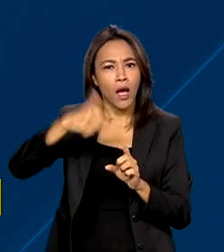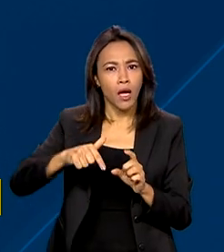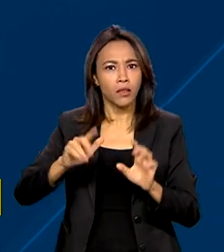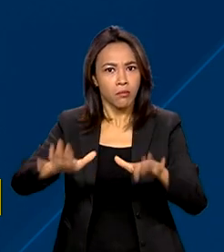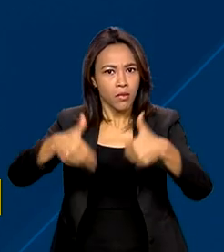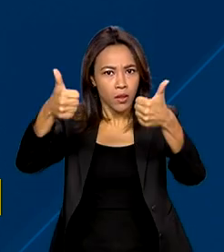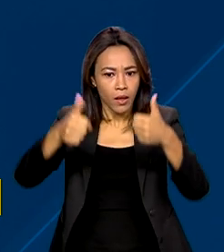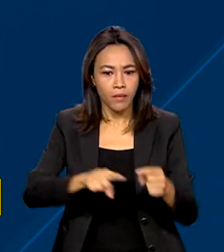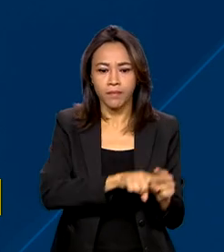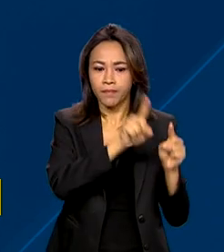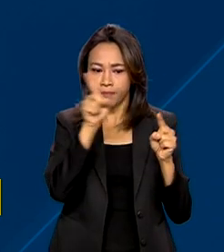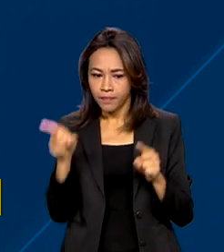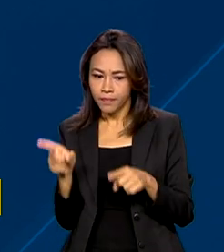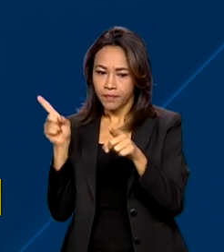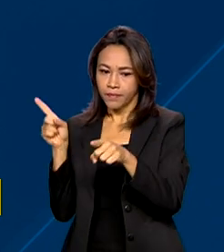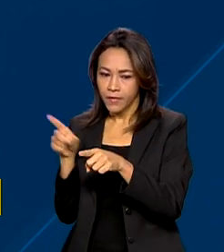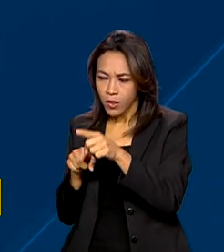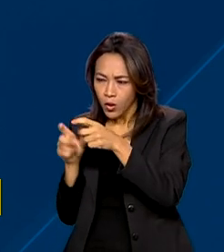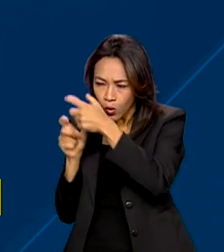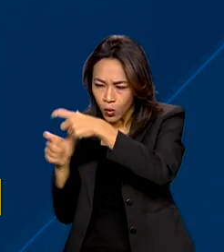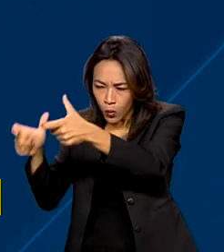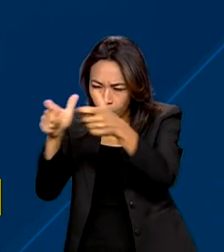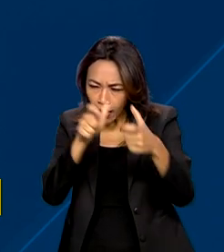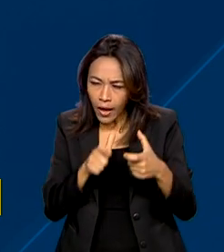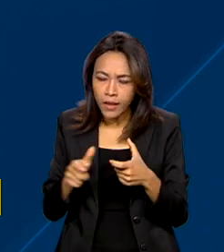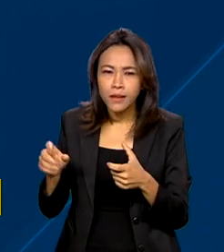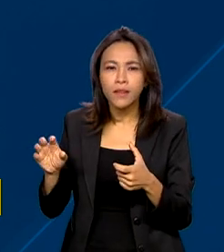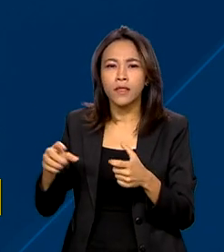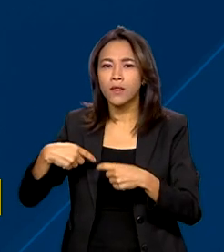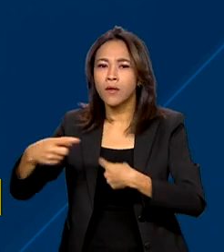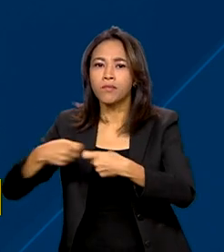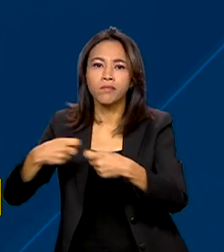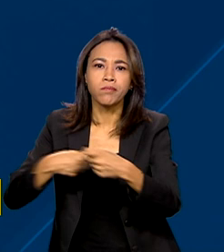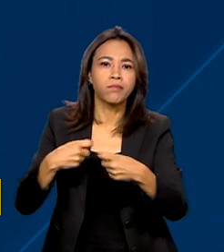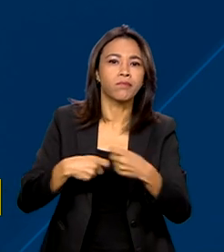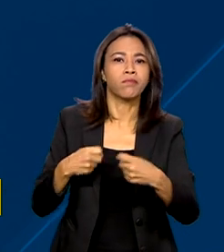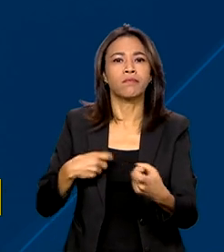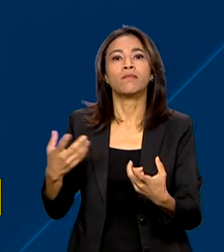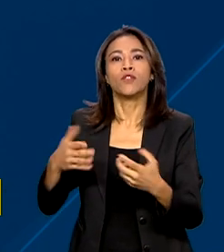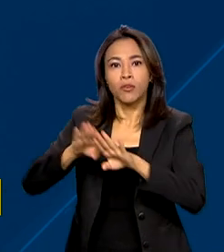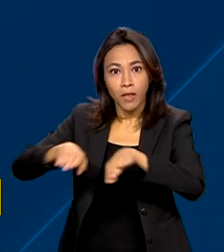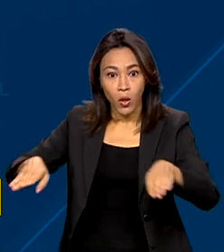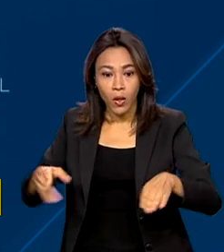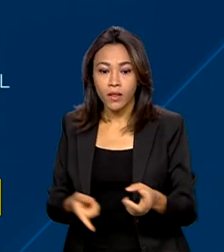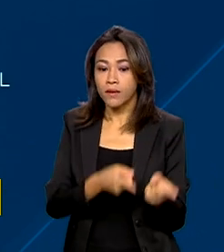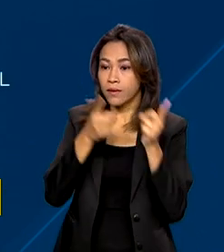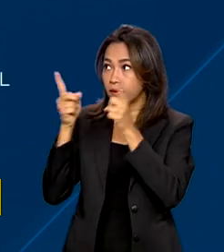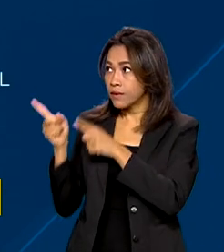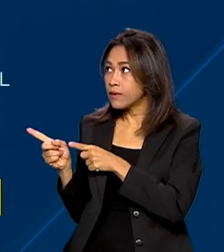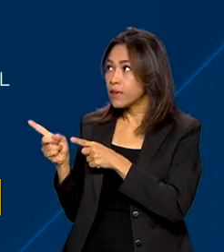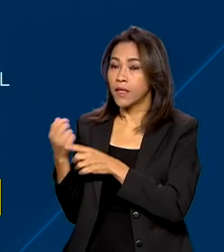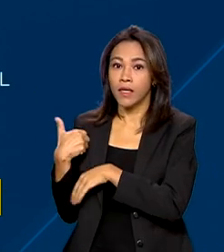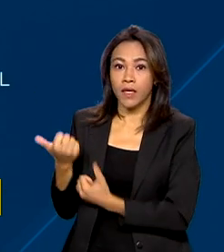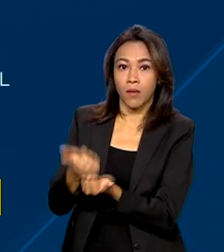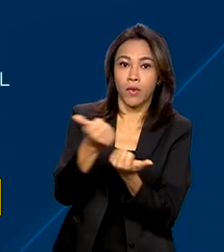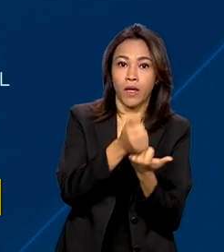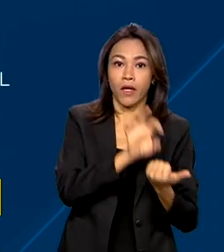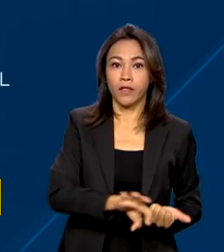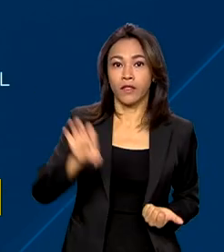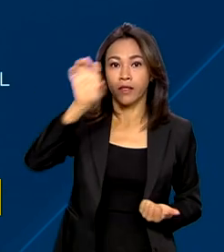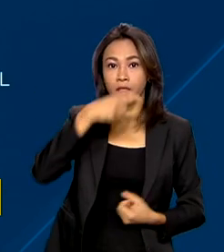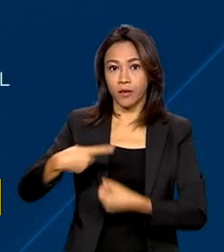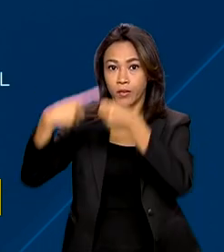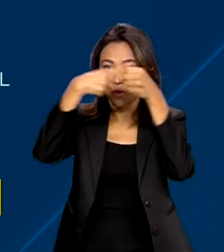Disque 100, mapear rodovias com denúncias de exploração sexual de menores e apoiar estados e municípios